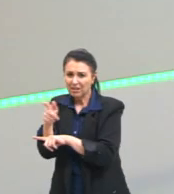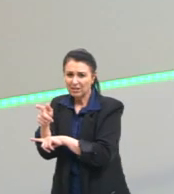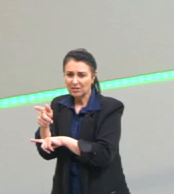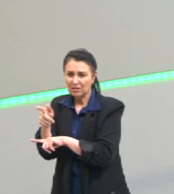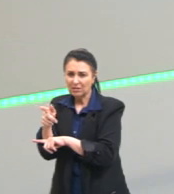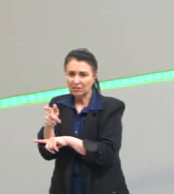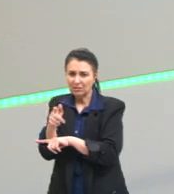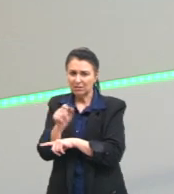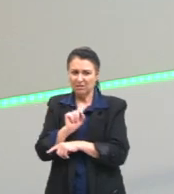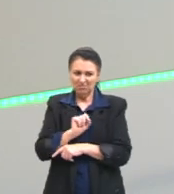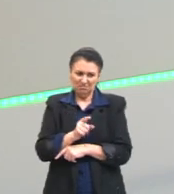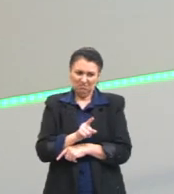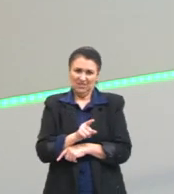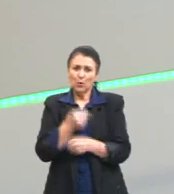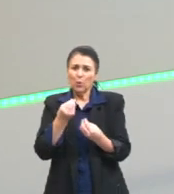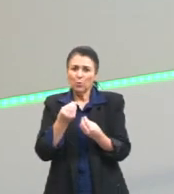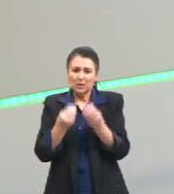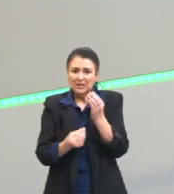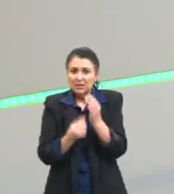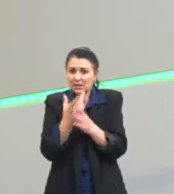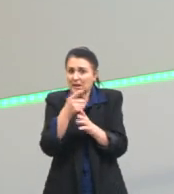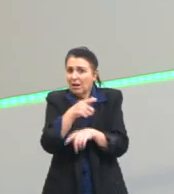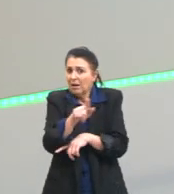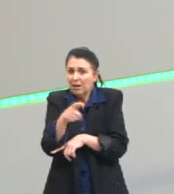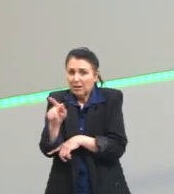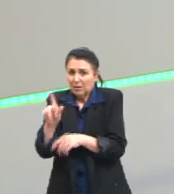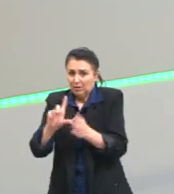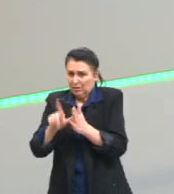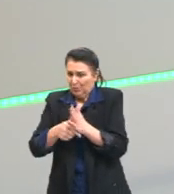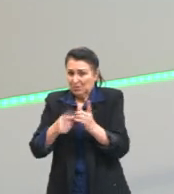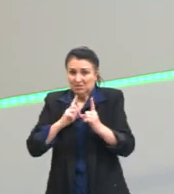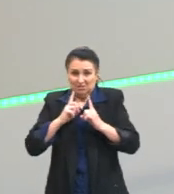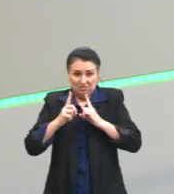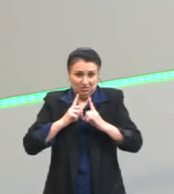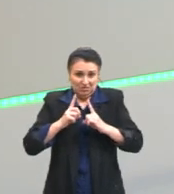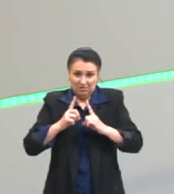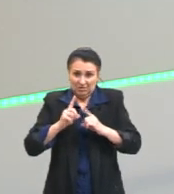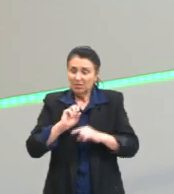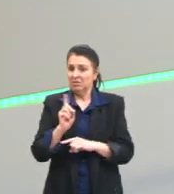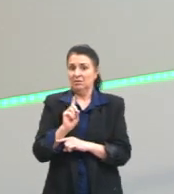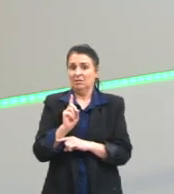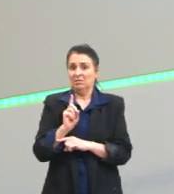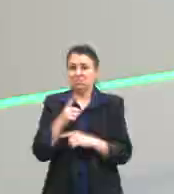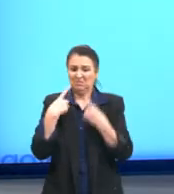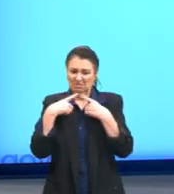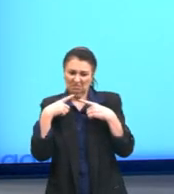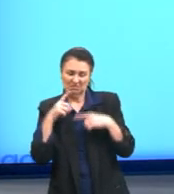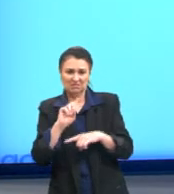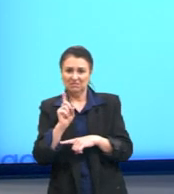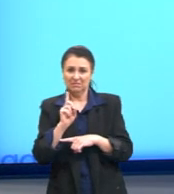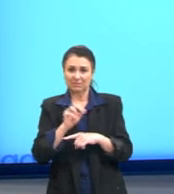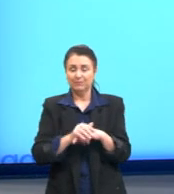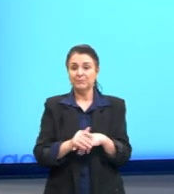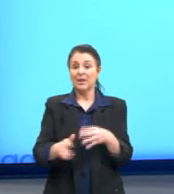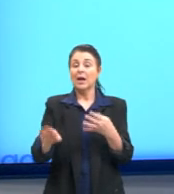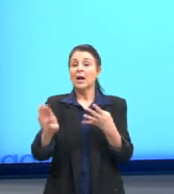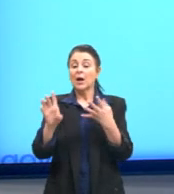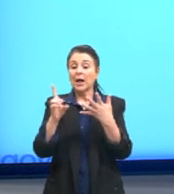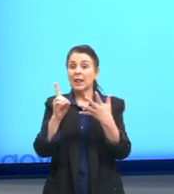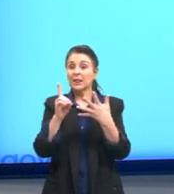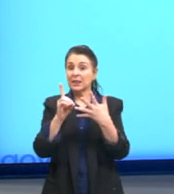criticaria a presença de regras na gramática. Então, essa alternativa a gente também já descarta. Letra D,